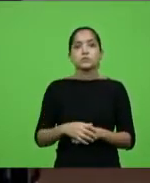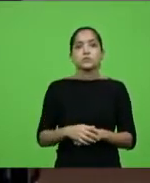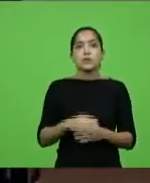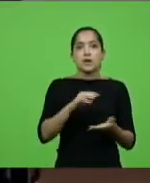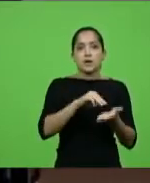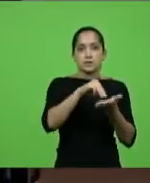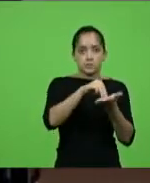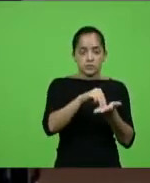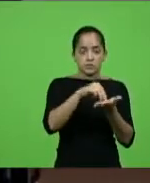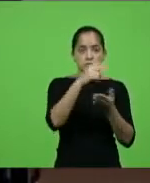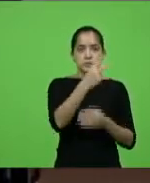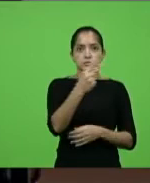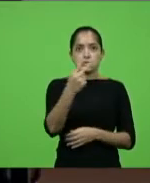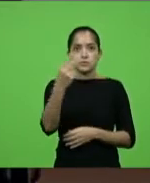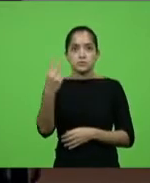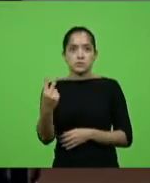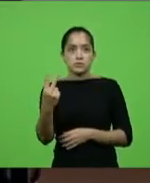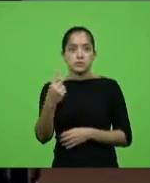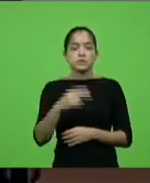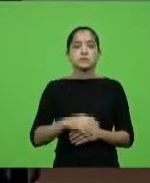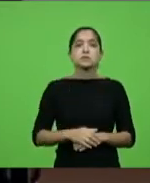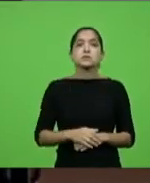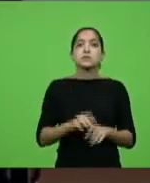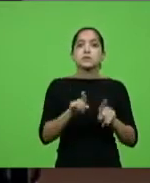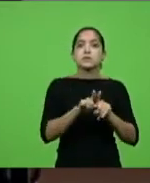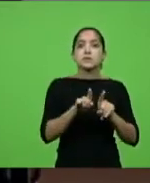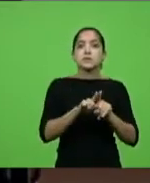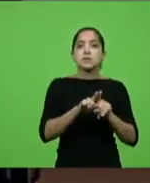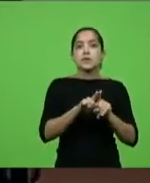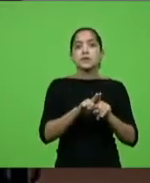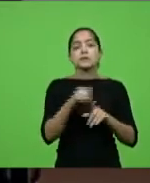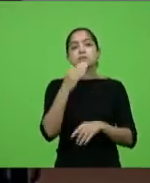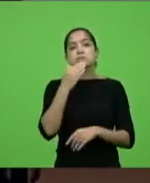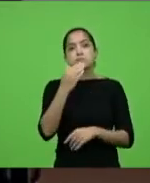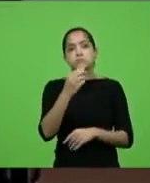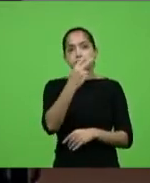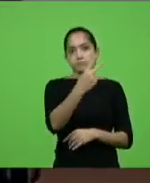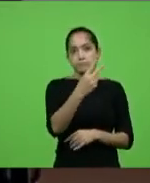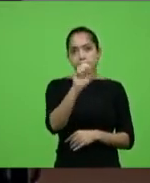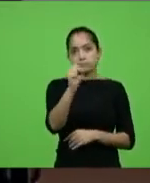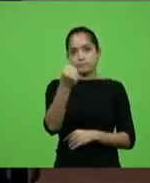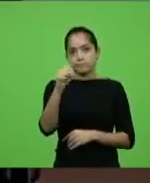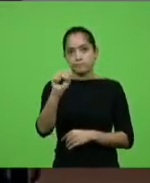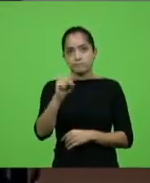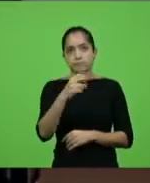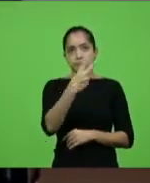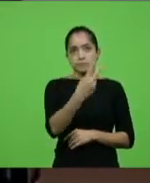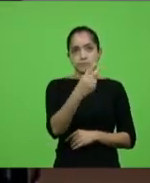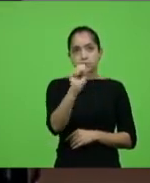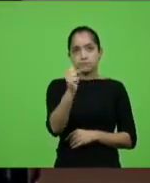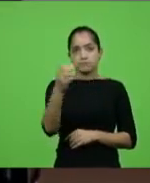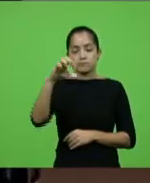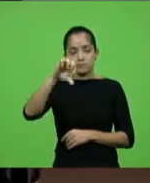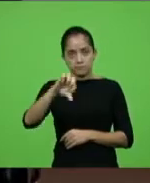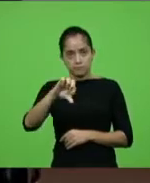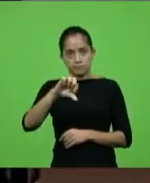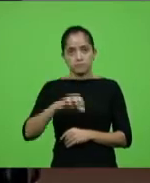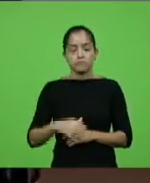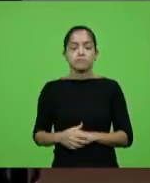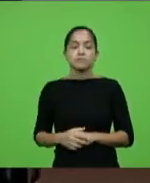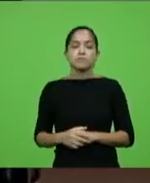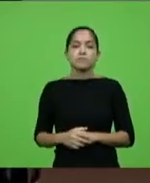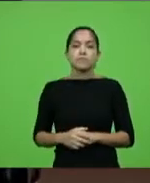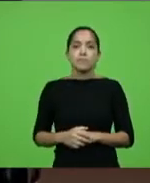122 a 130, 21, bem como os requerimentos 288 e 289, 2021.